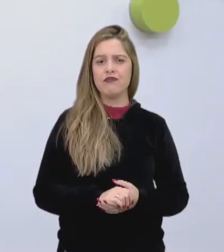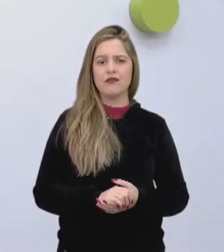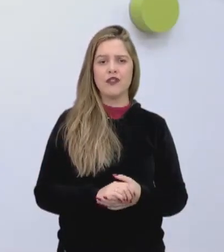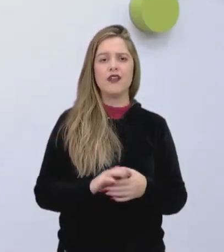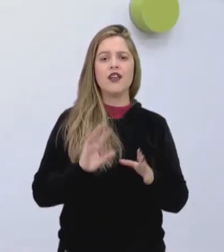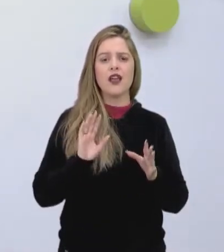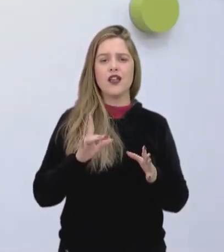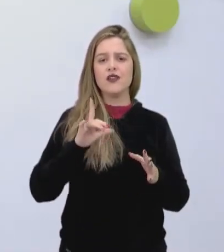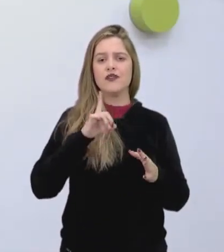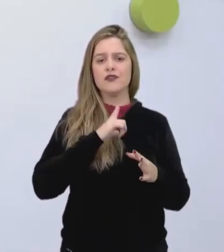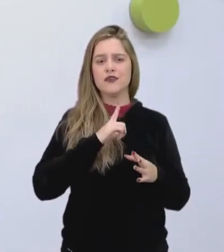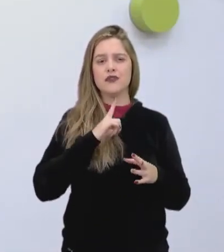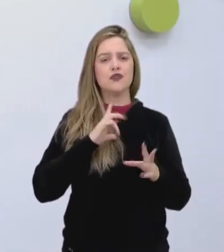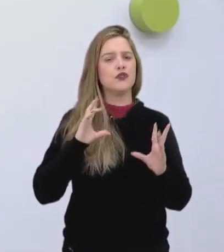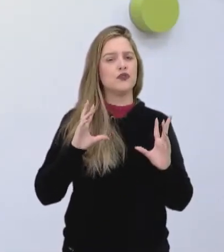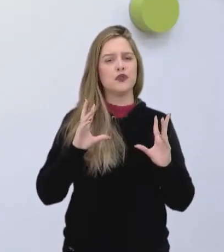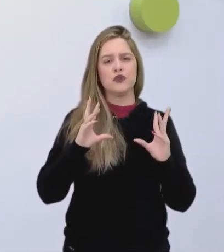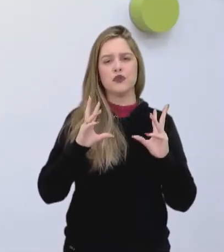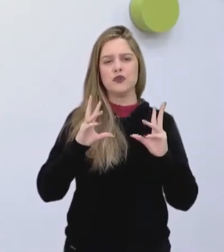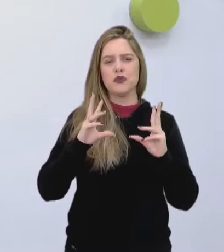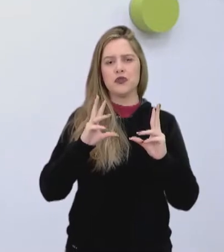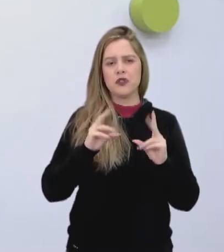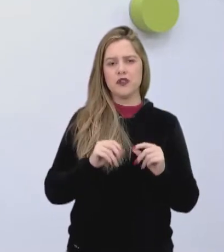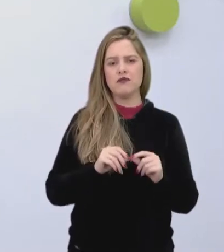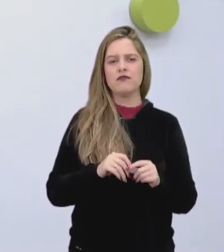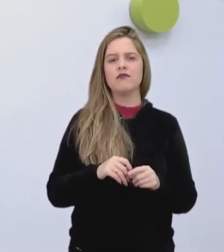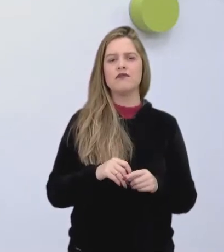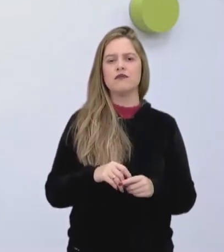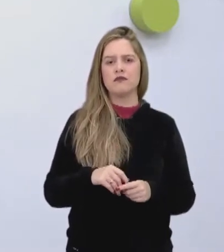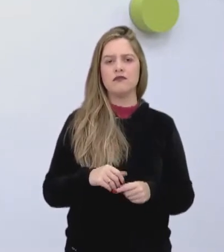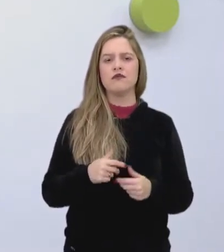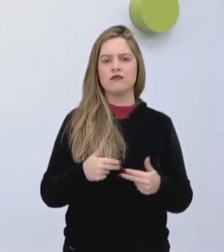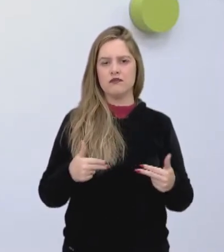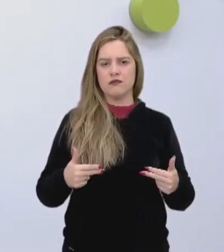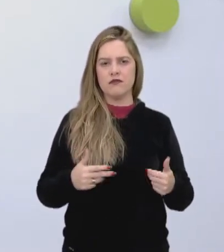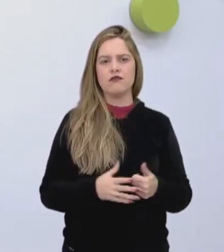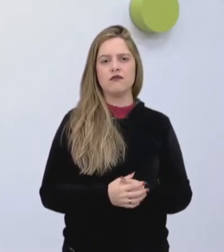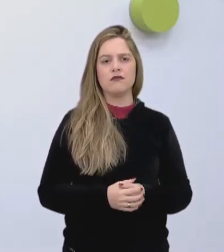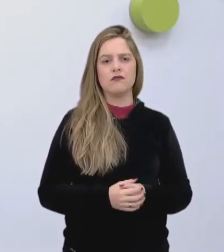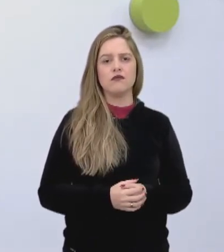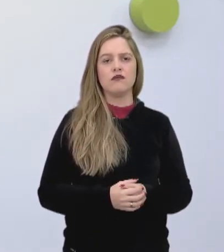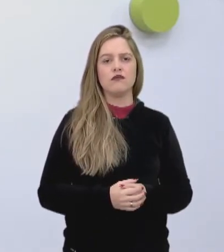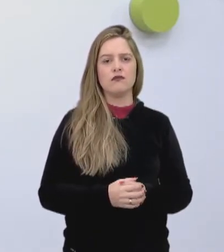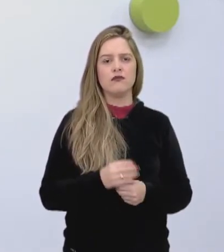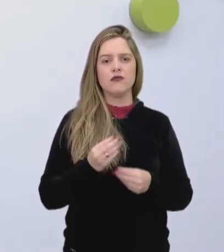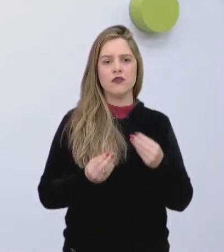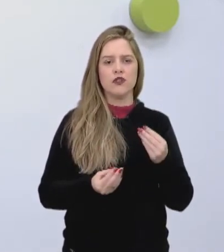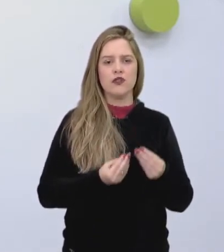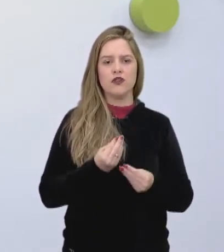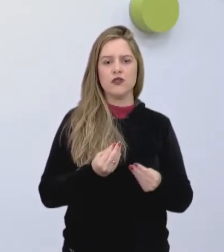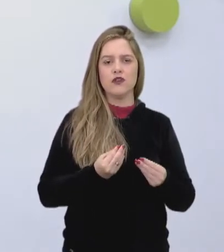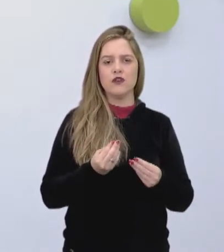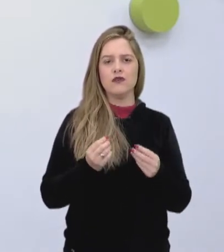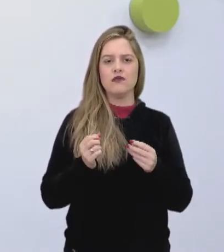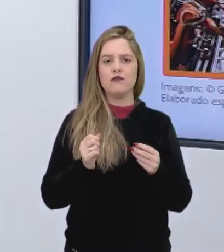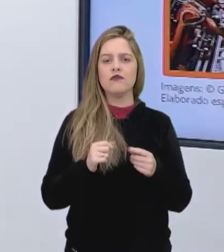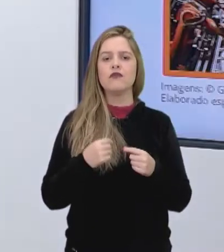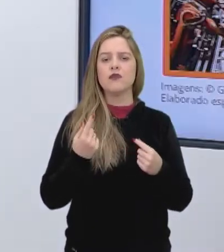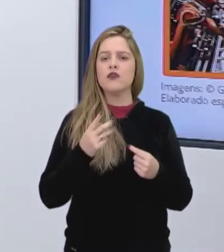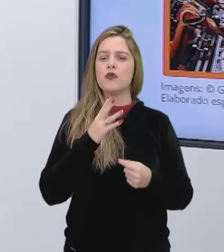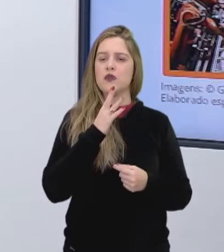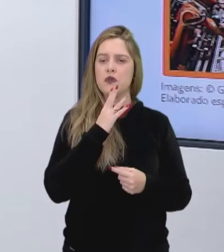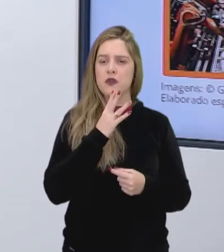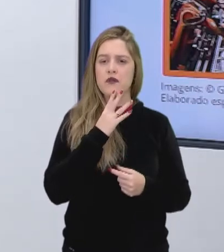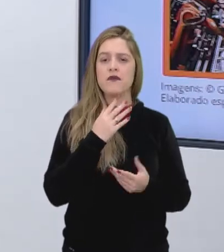Elas já serem totalmente automatizadas. Com o 5G. Conhece o 5G? Conheço.